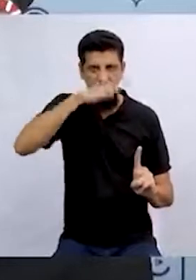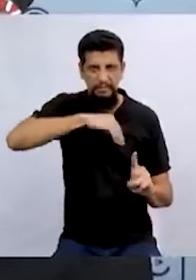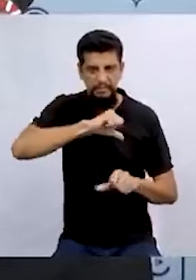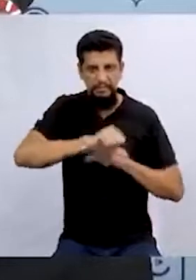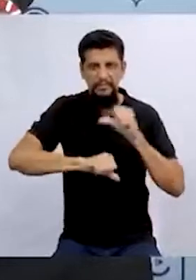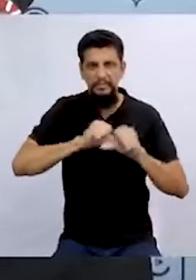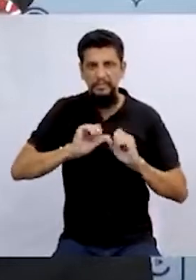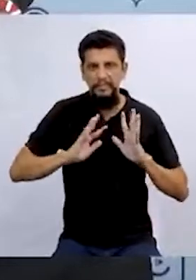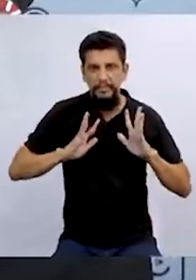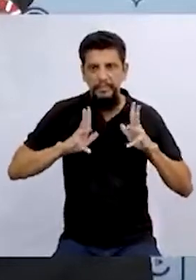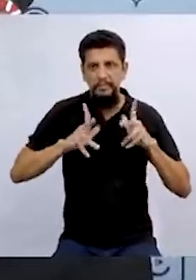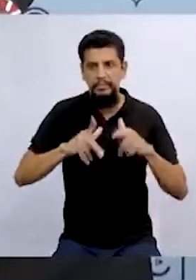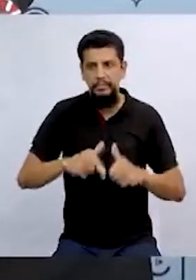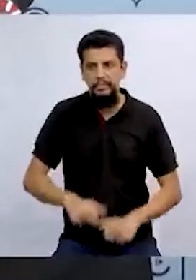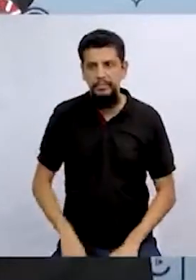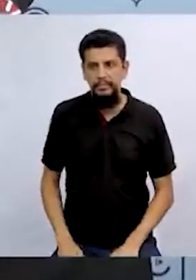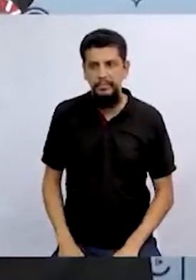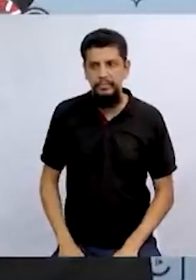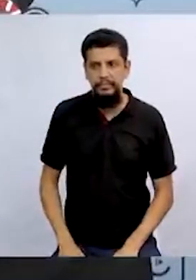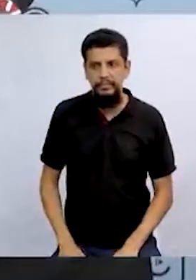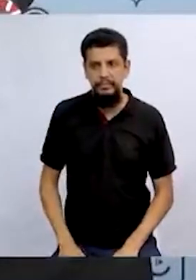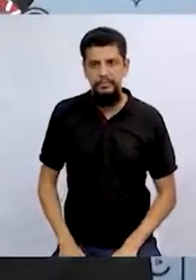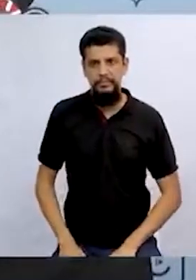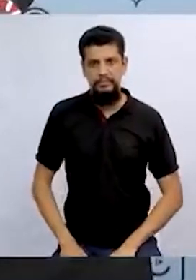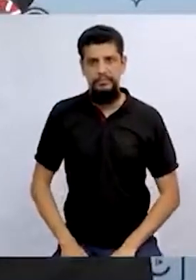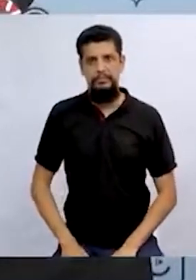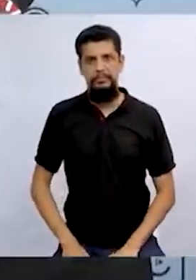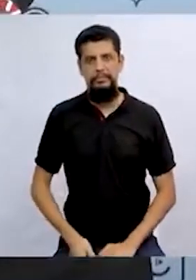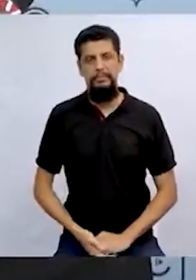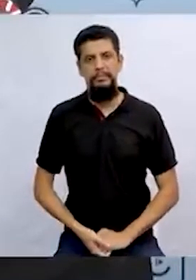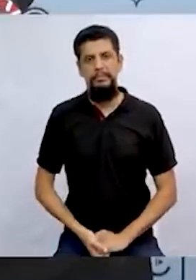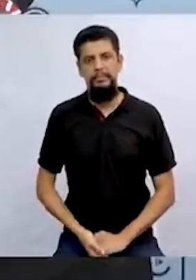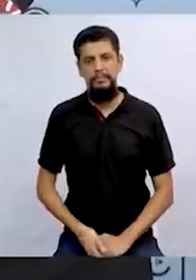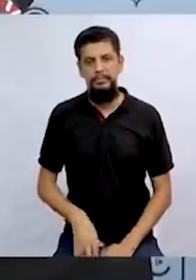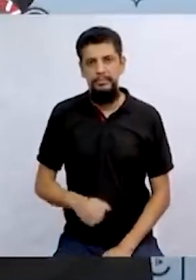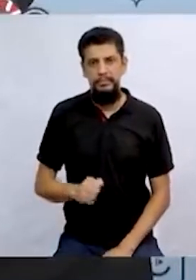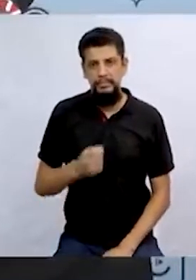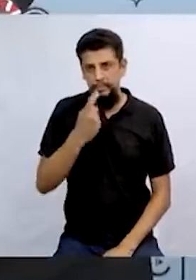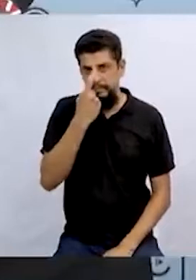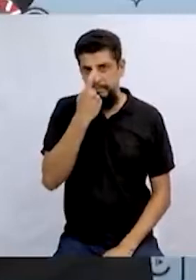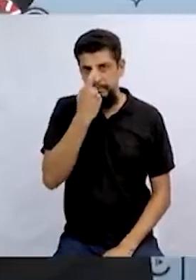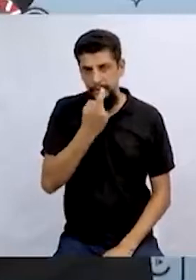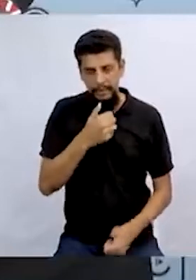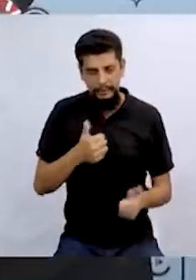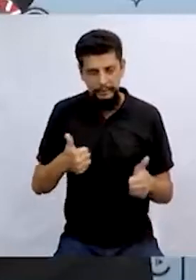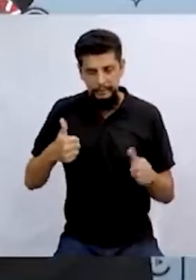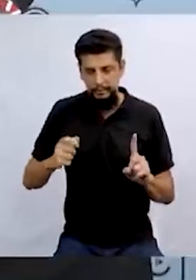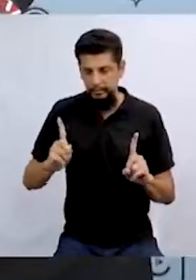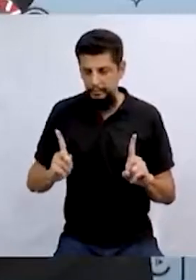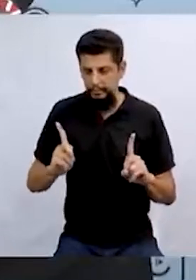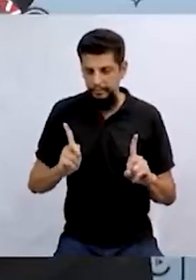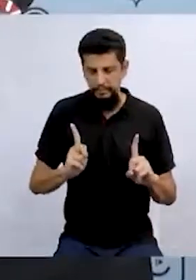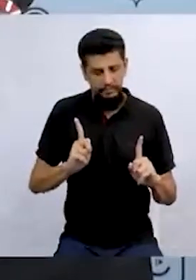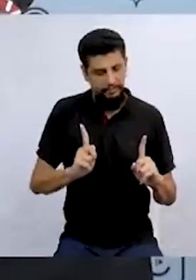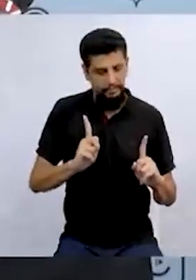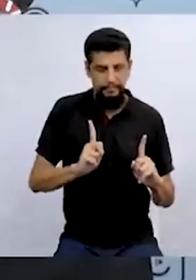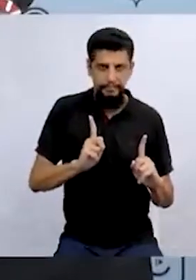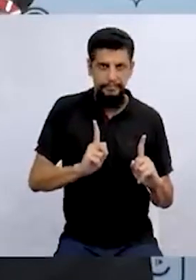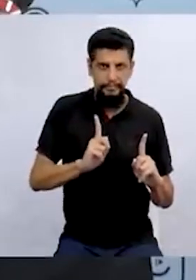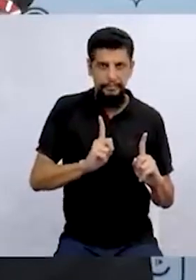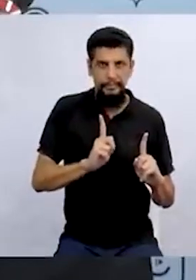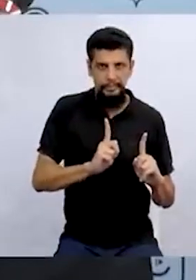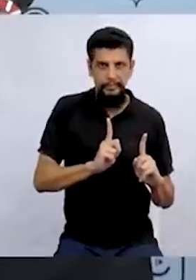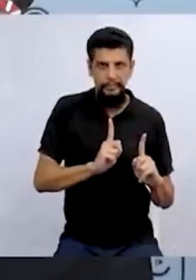e transformasse todas em lesmas pegajosas. E a bruxa foi se aproximando mais e mais.